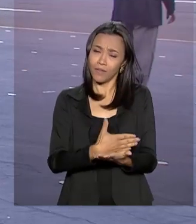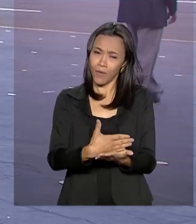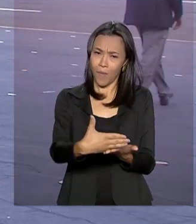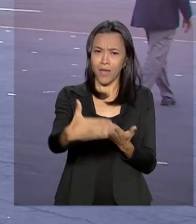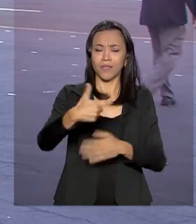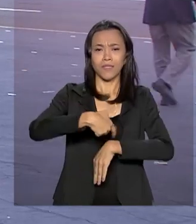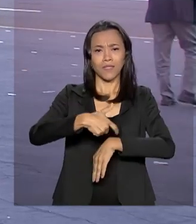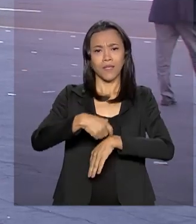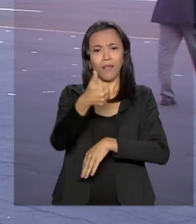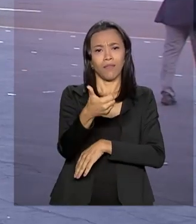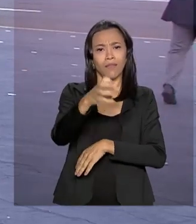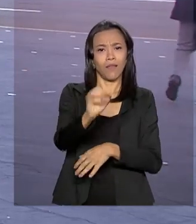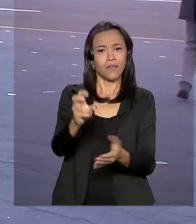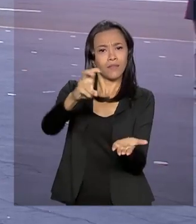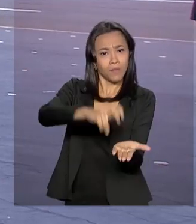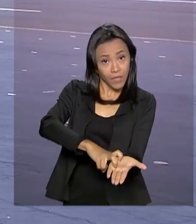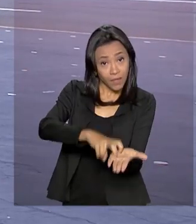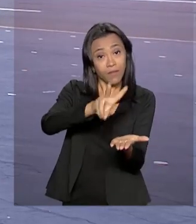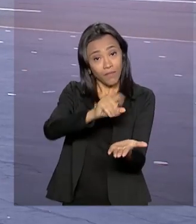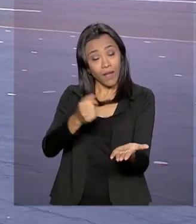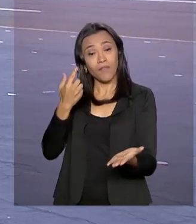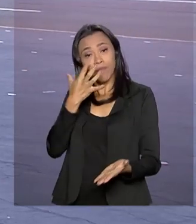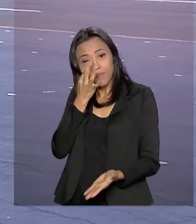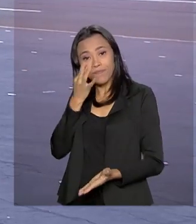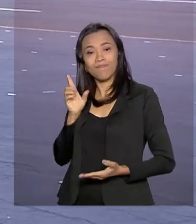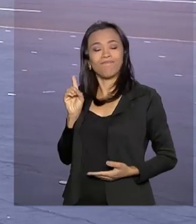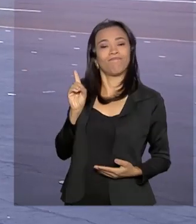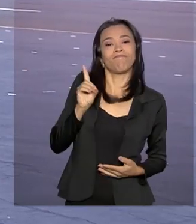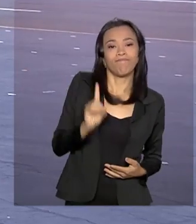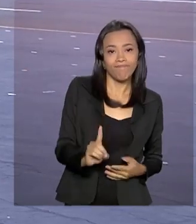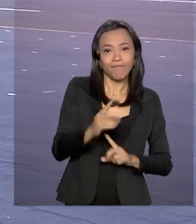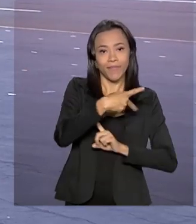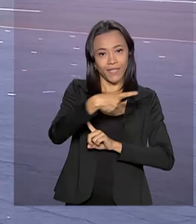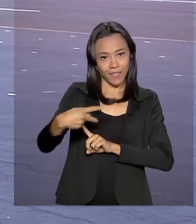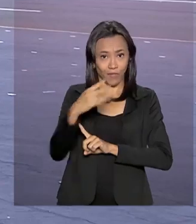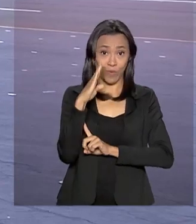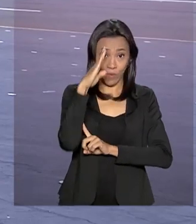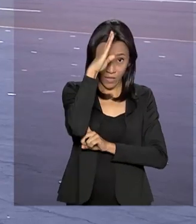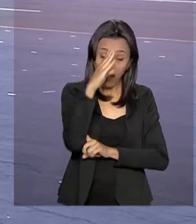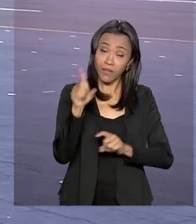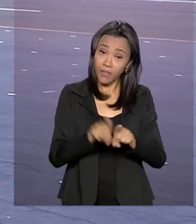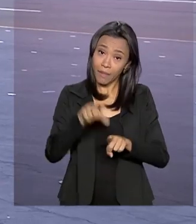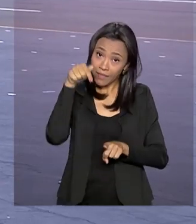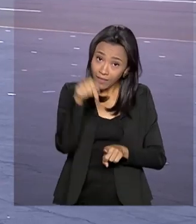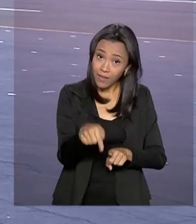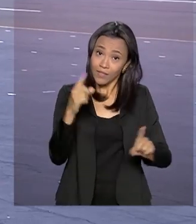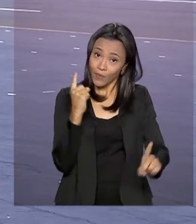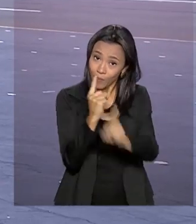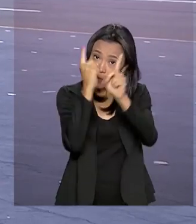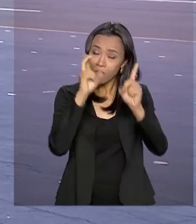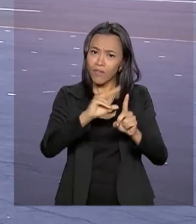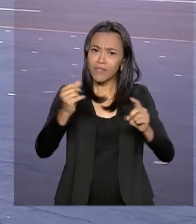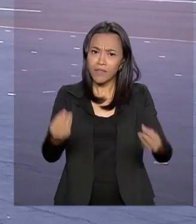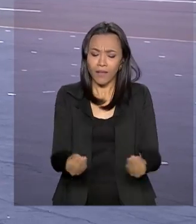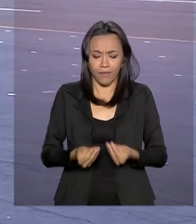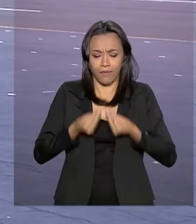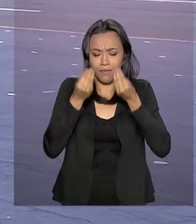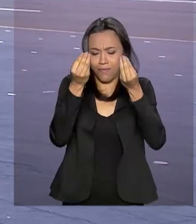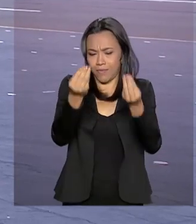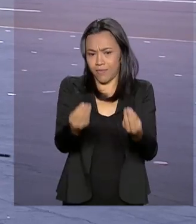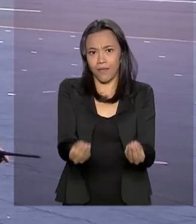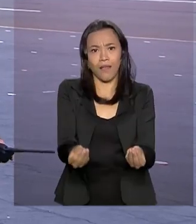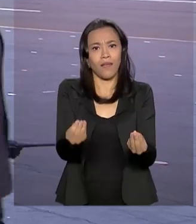mais às 10 horas da manhã. Vai contar com a presença do presidente Jair Bolsonaro. E também nessa cerimônia serão entregues a medalha